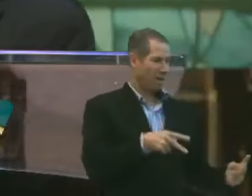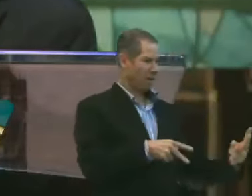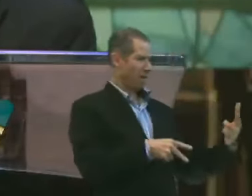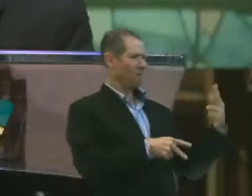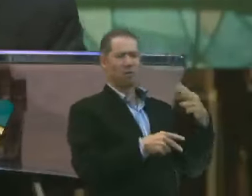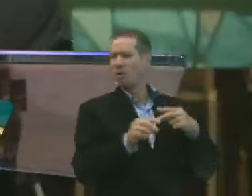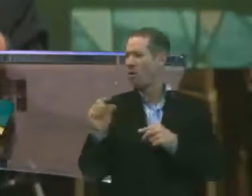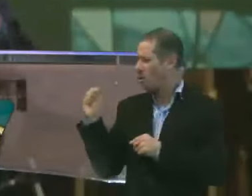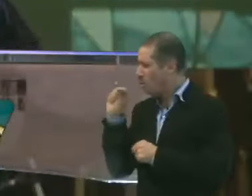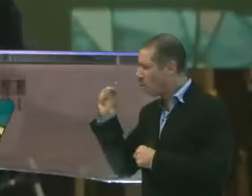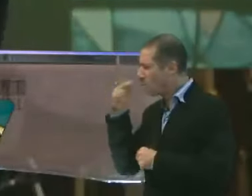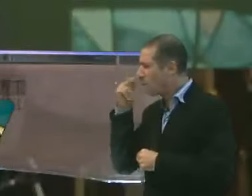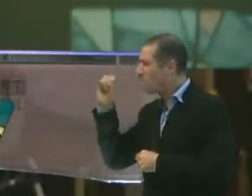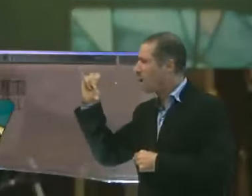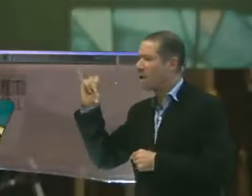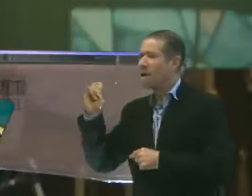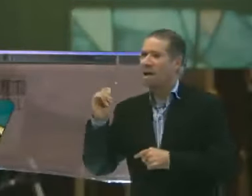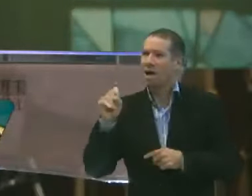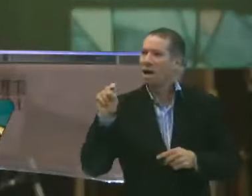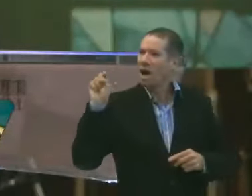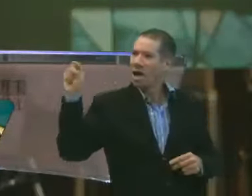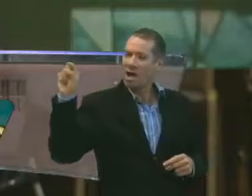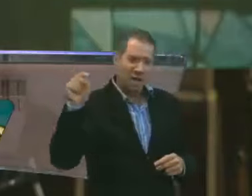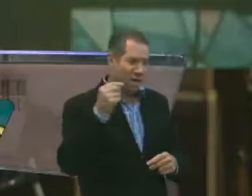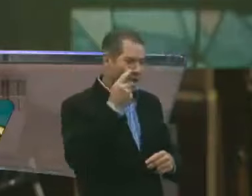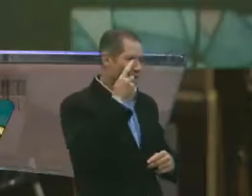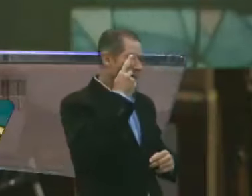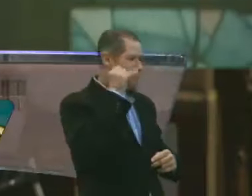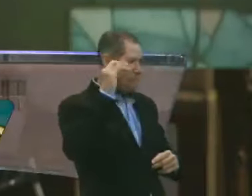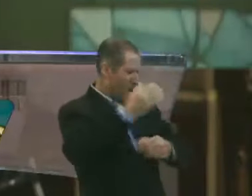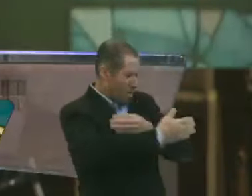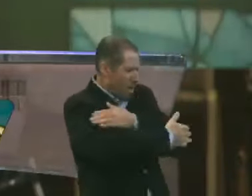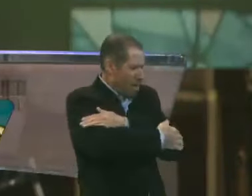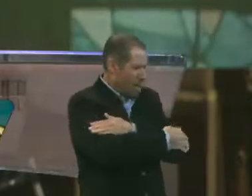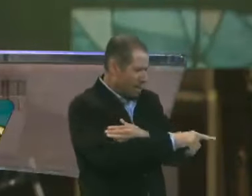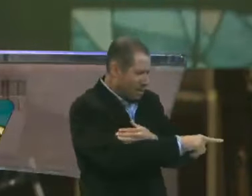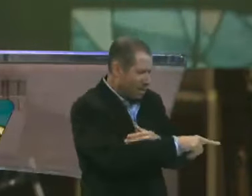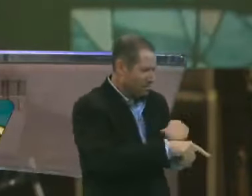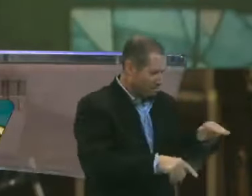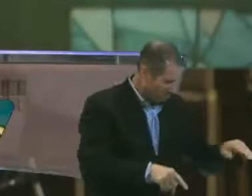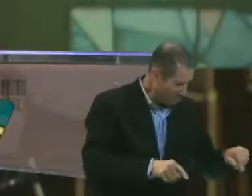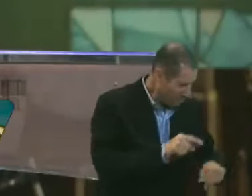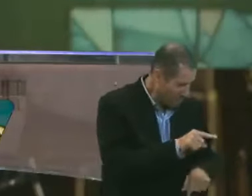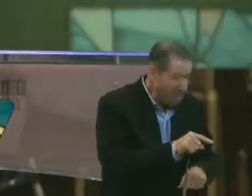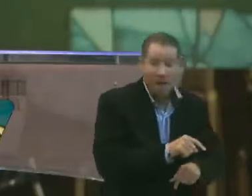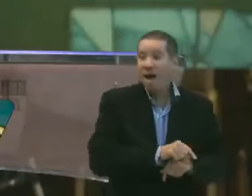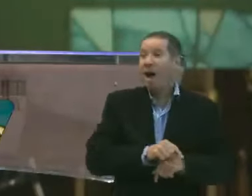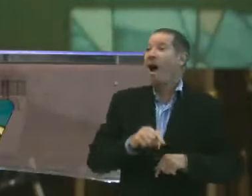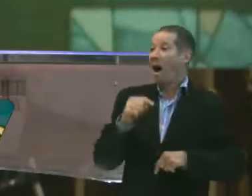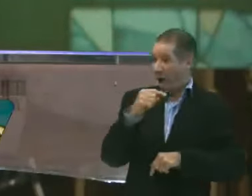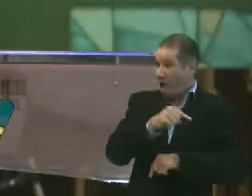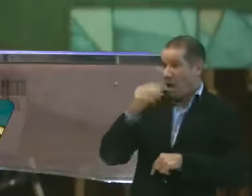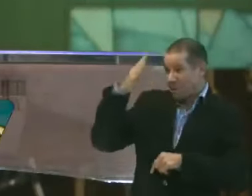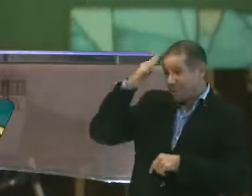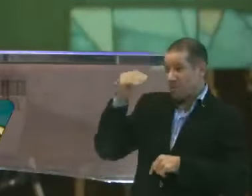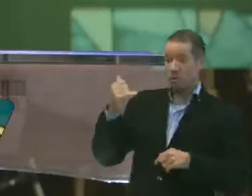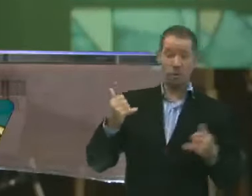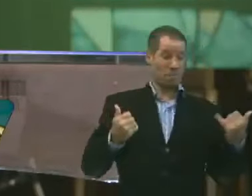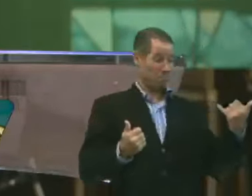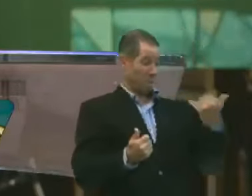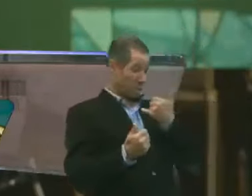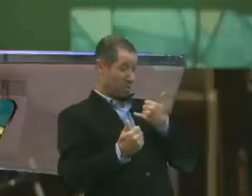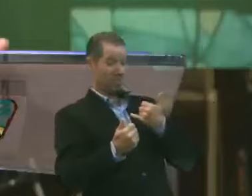mim e falou, o que pai? Aquele pai abraçando aquela criança. Meu filho, com muita sabedoria, disse para mim.